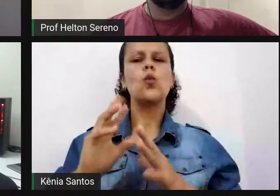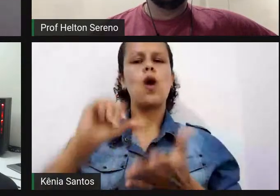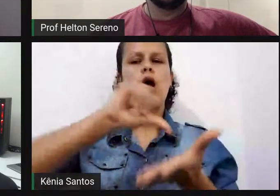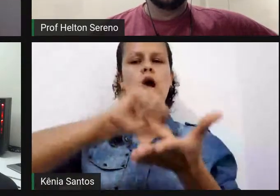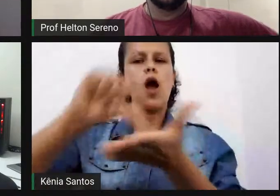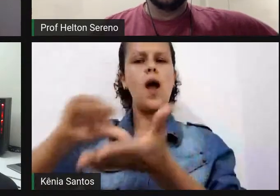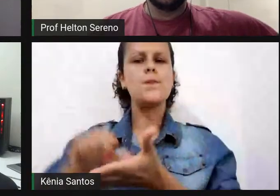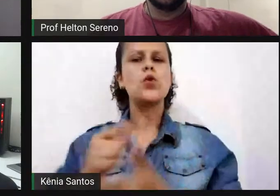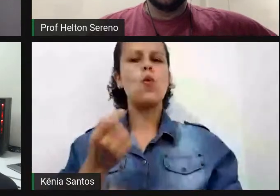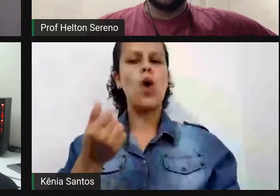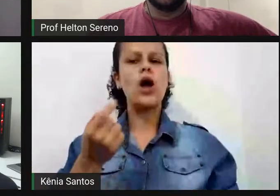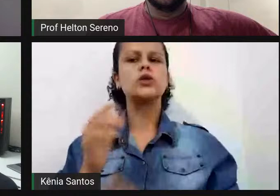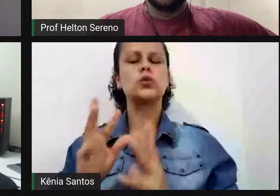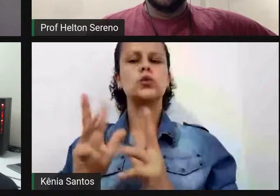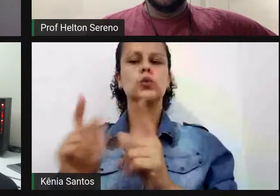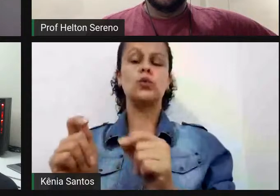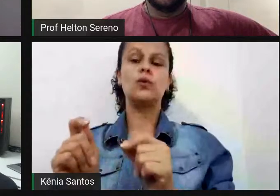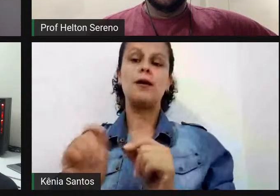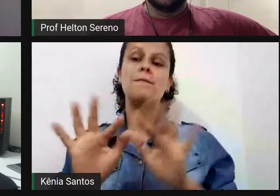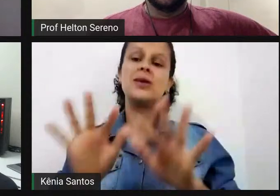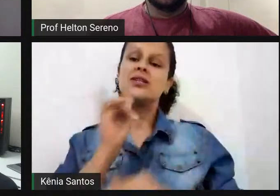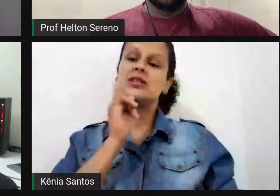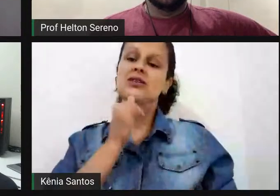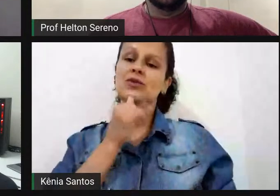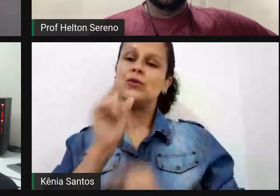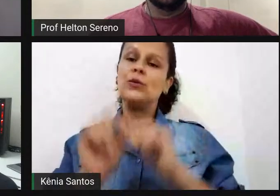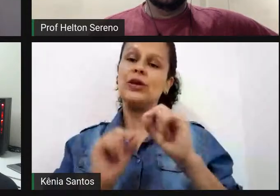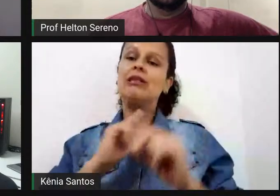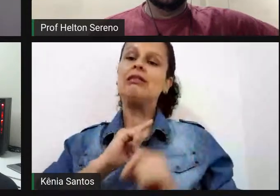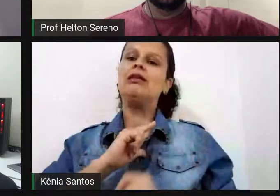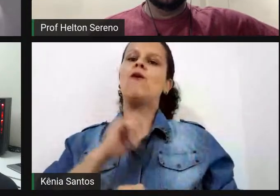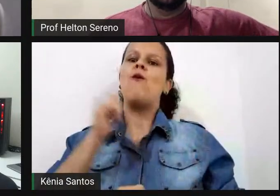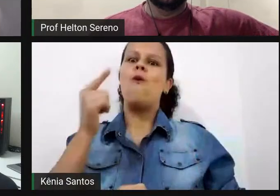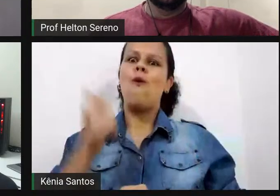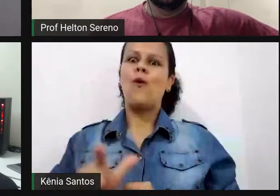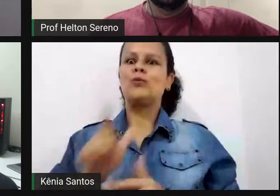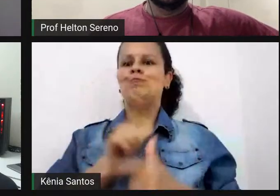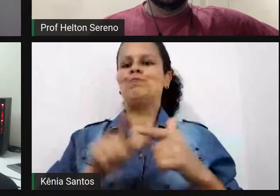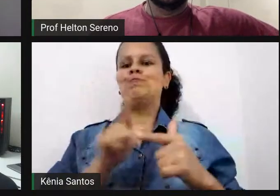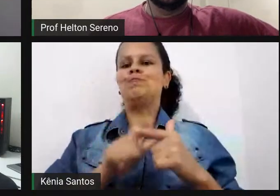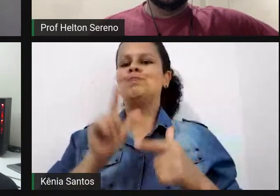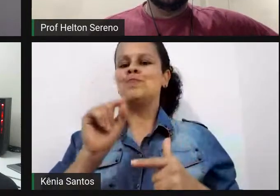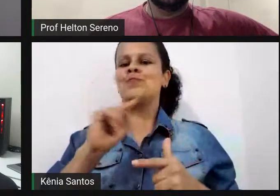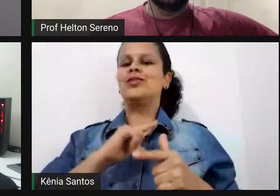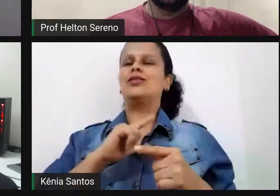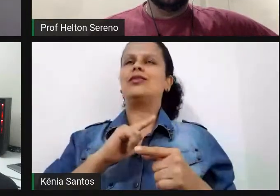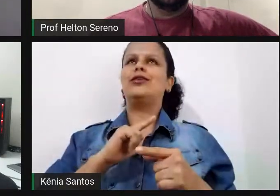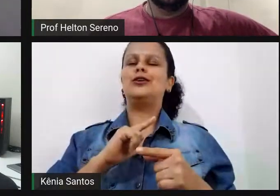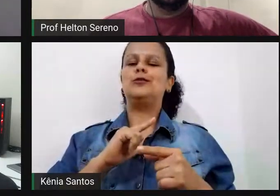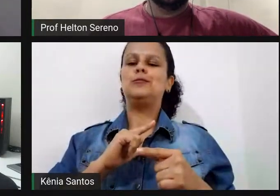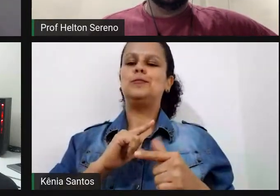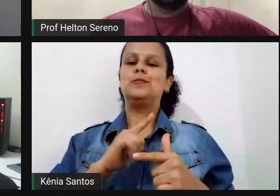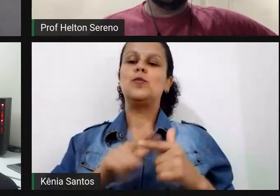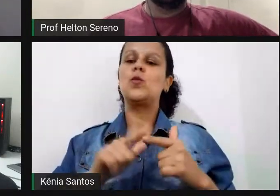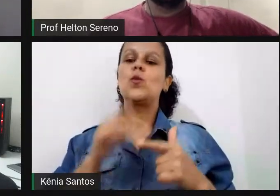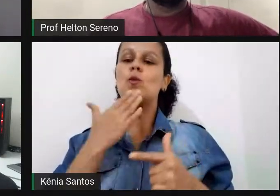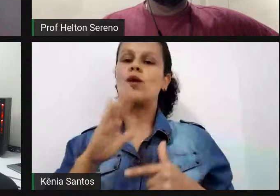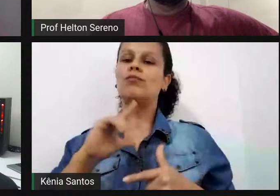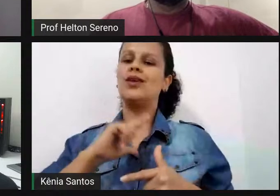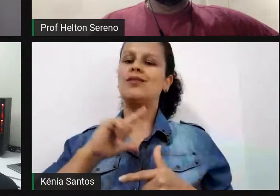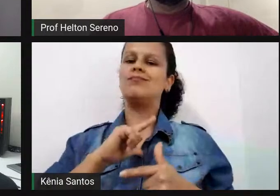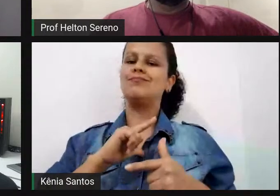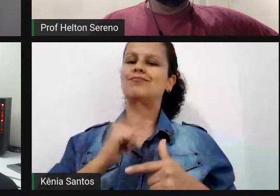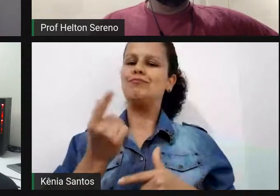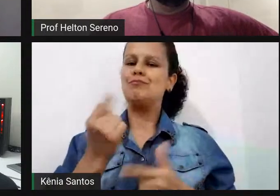quase todos? Porque, infelizmente, nós sofremos um baque, mais um, em relação ao corte de orçamento